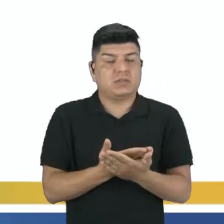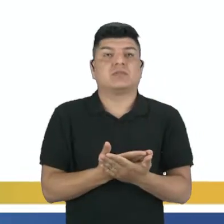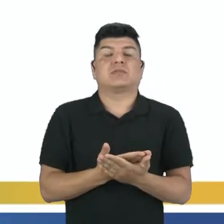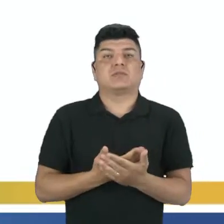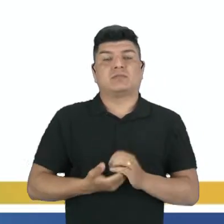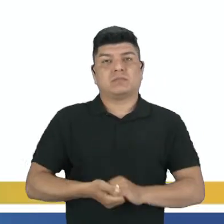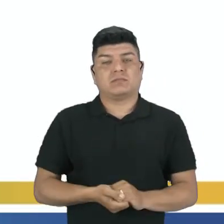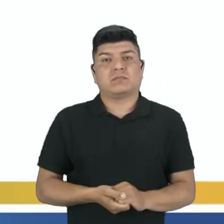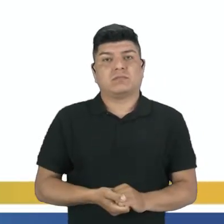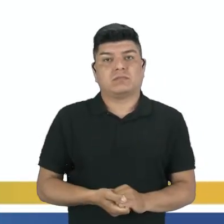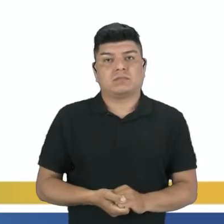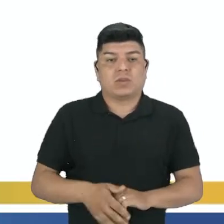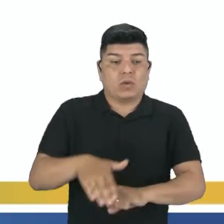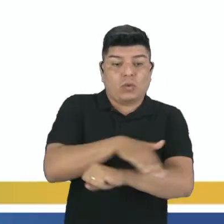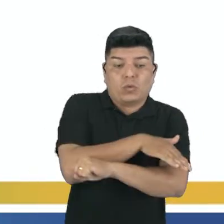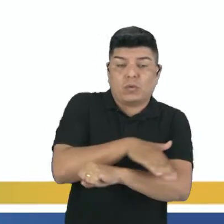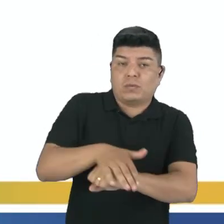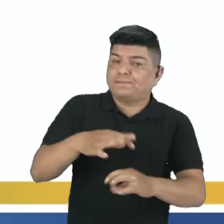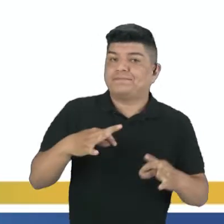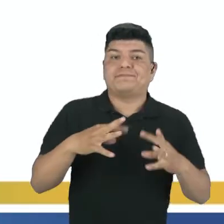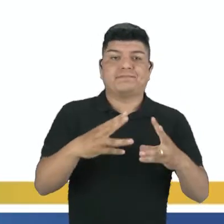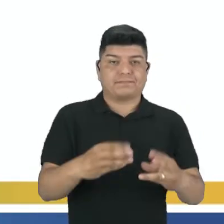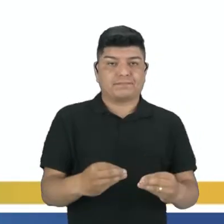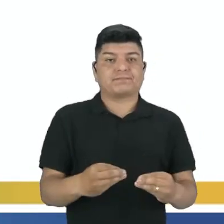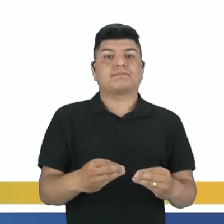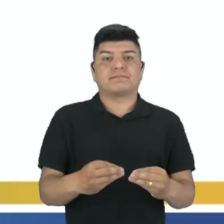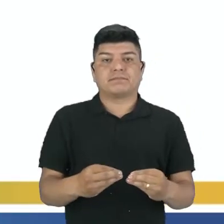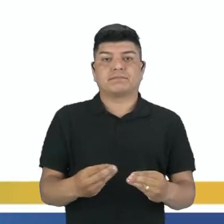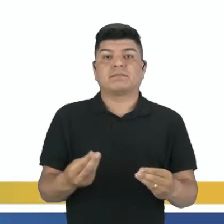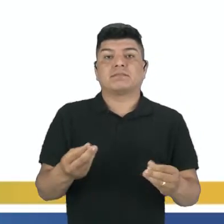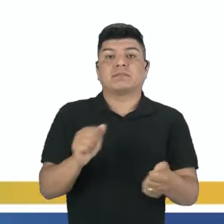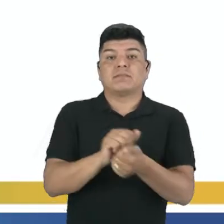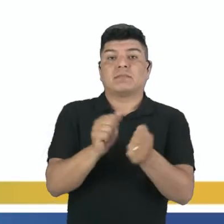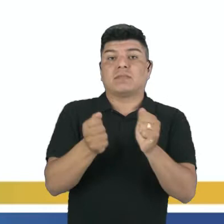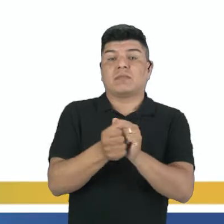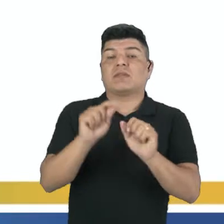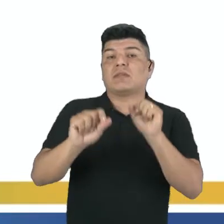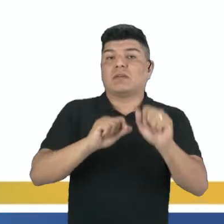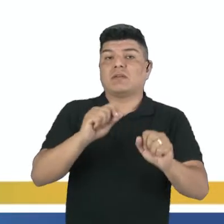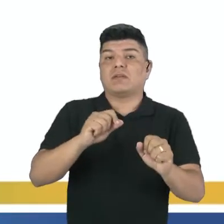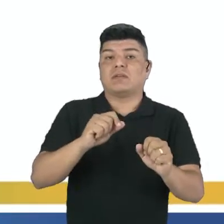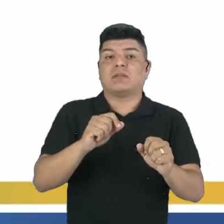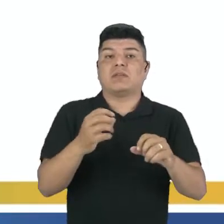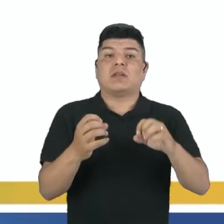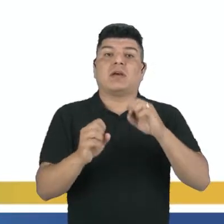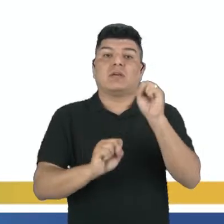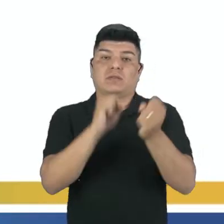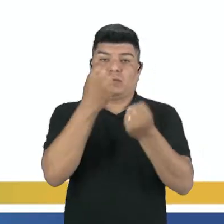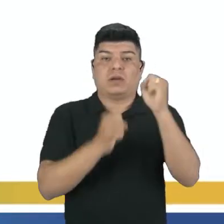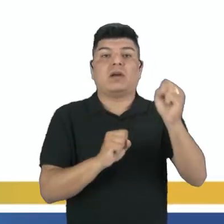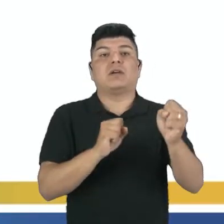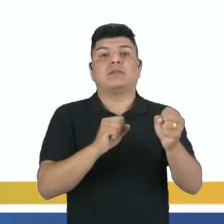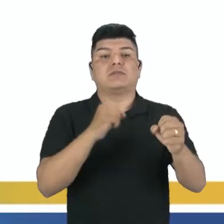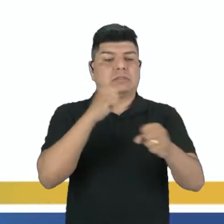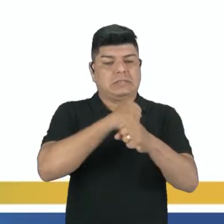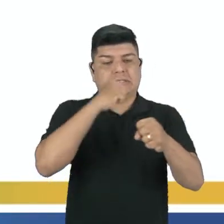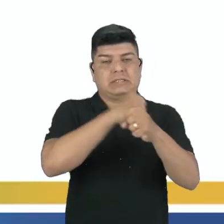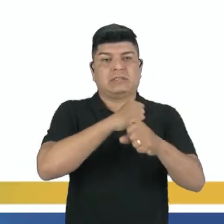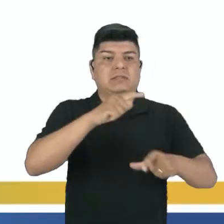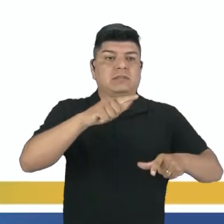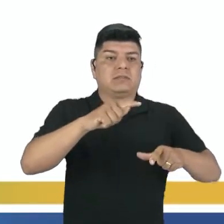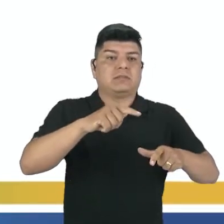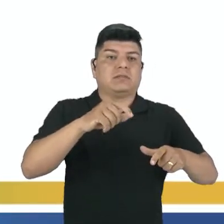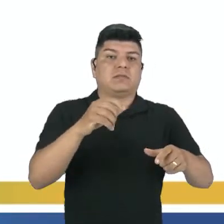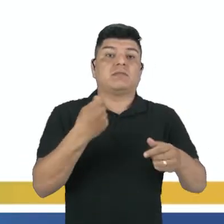ruas e tudo, né? Então isso se encaixa na indústria da construção, que vai contratar operários para